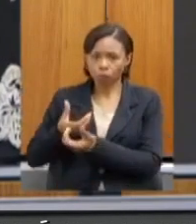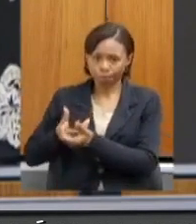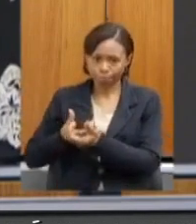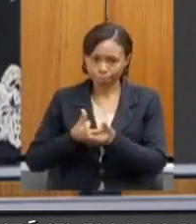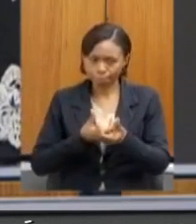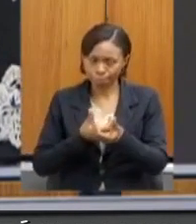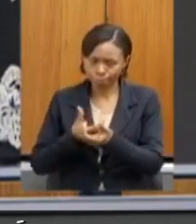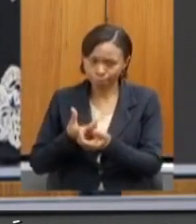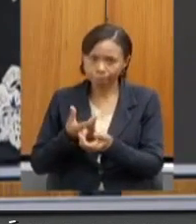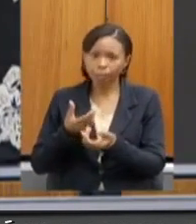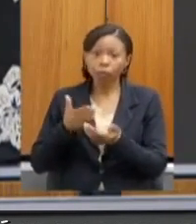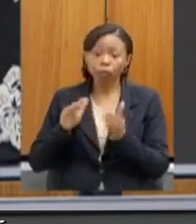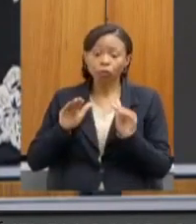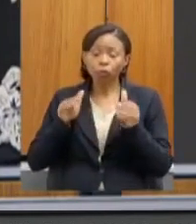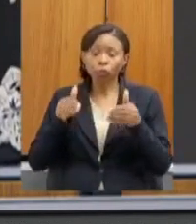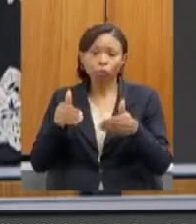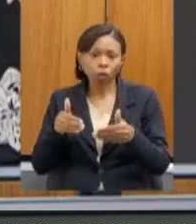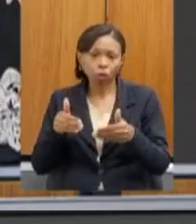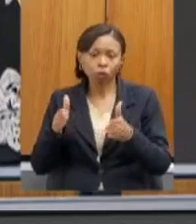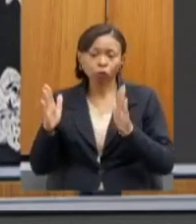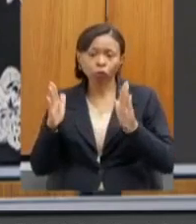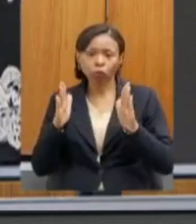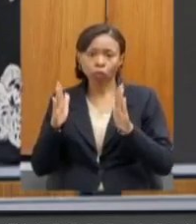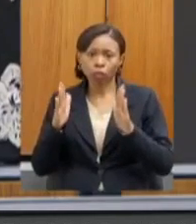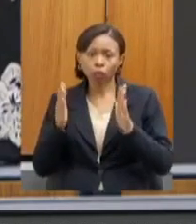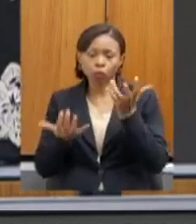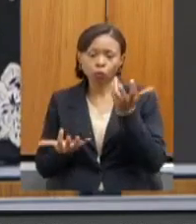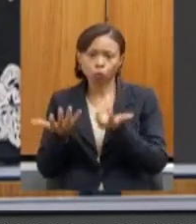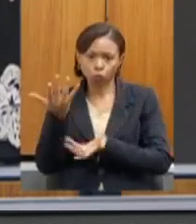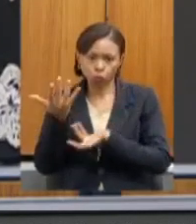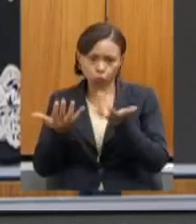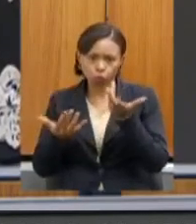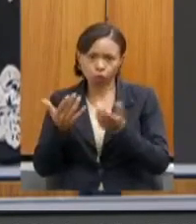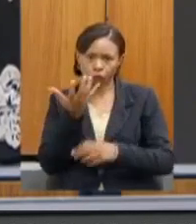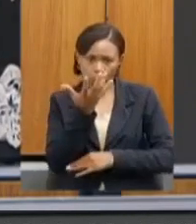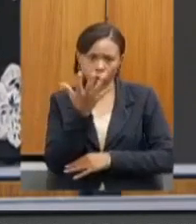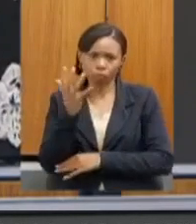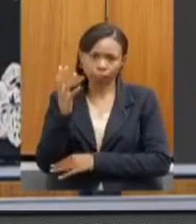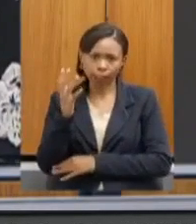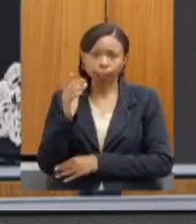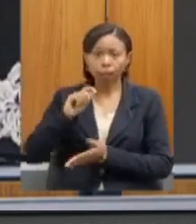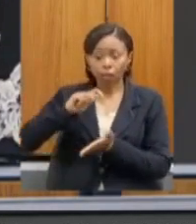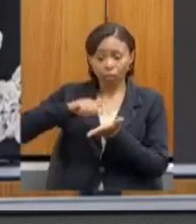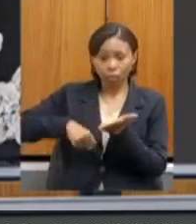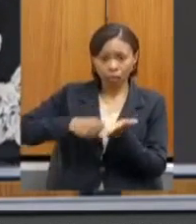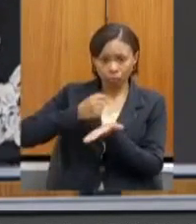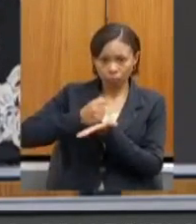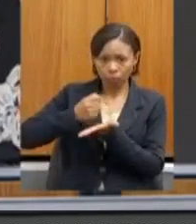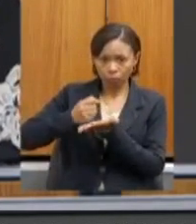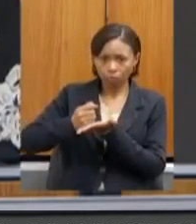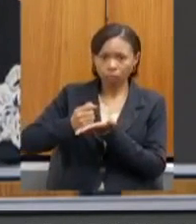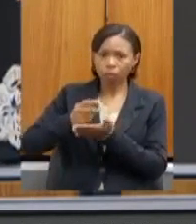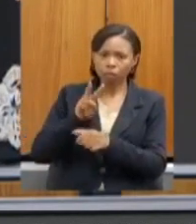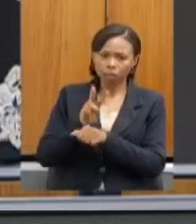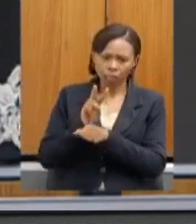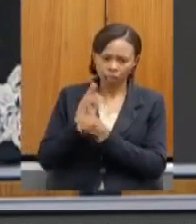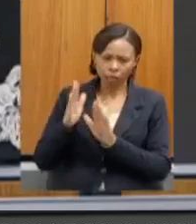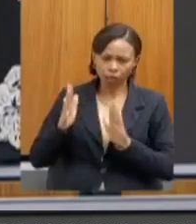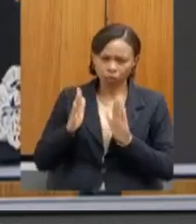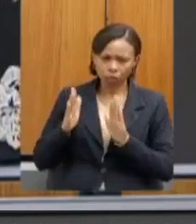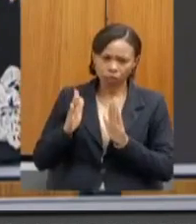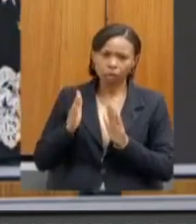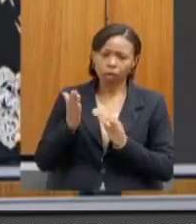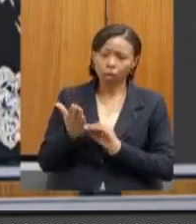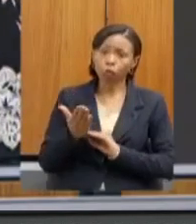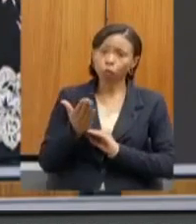especificamente para o período de incêndios florestais, então, essa contratação temporária ela dobra nossa capacidade de lidar com os